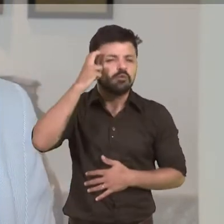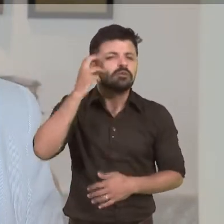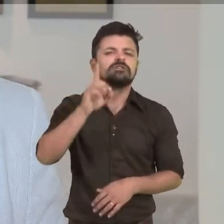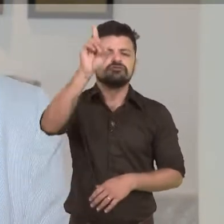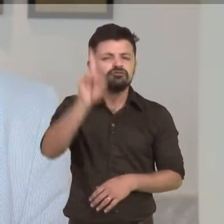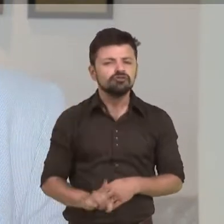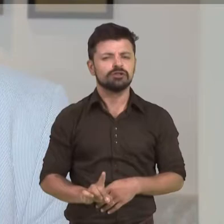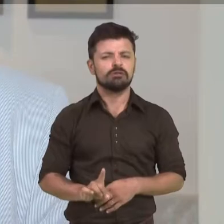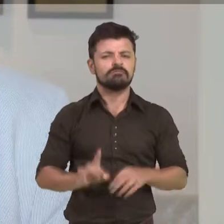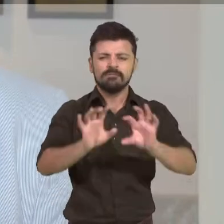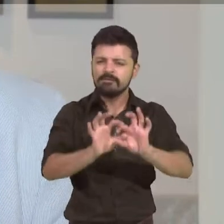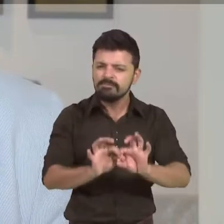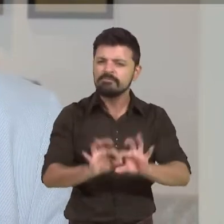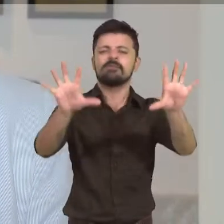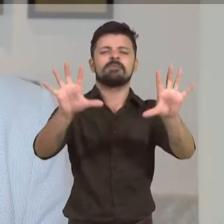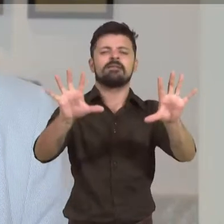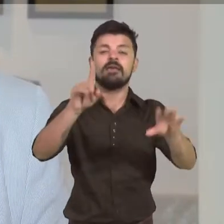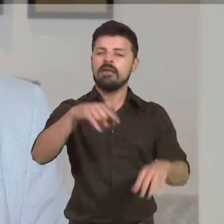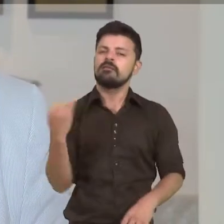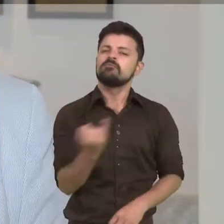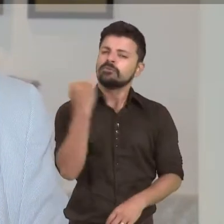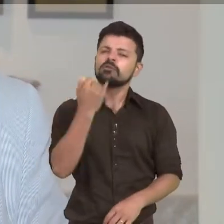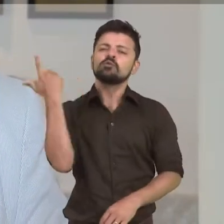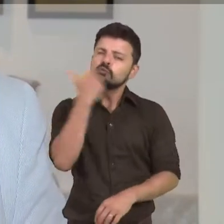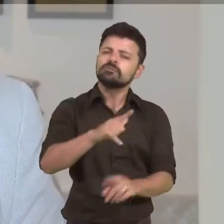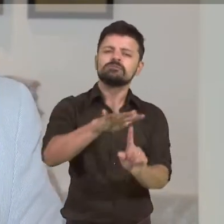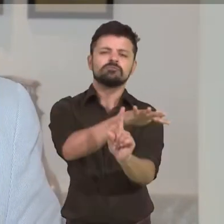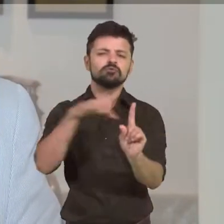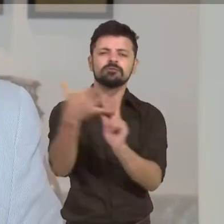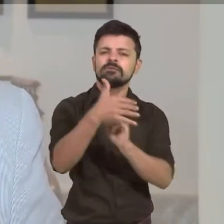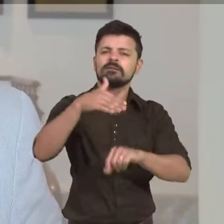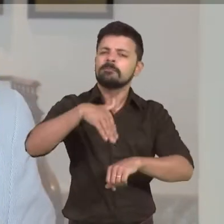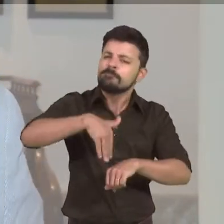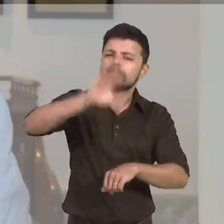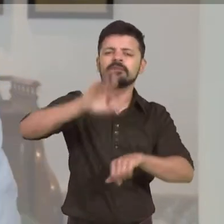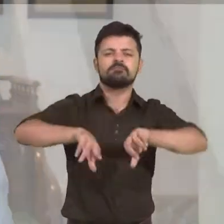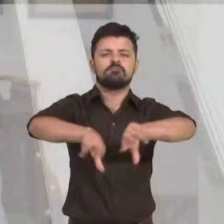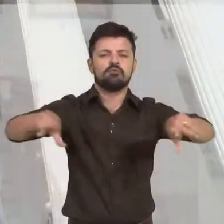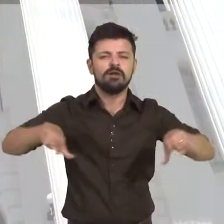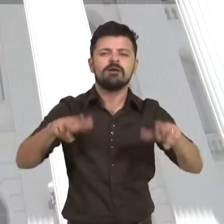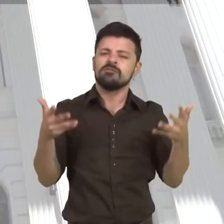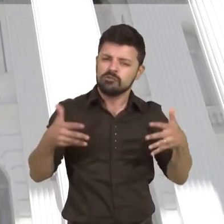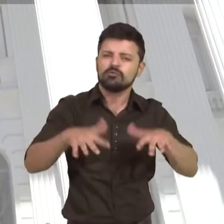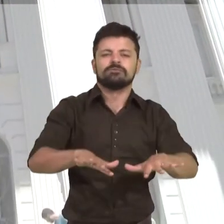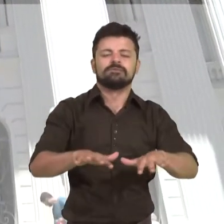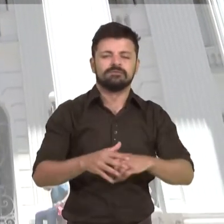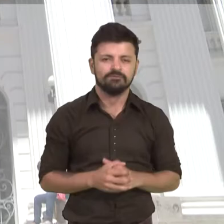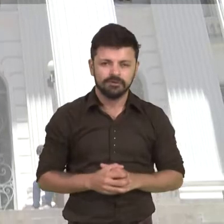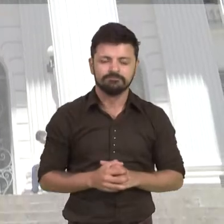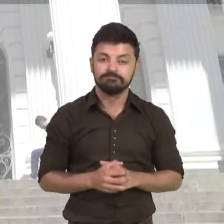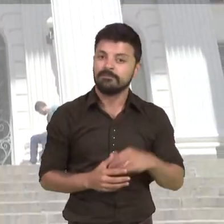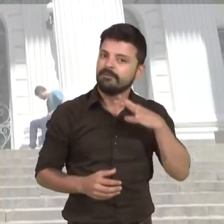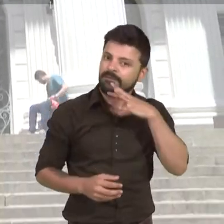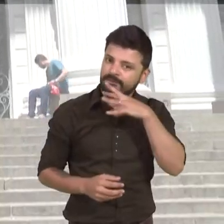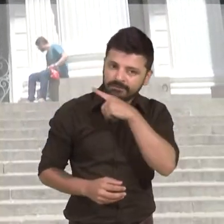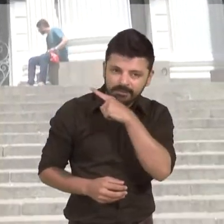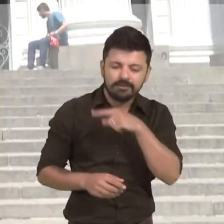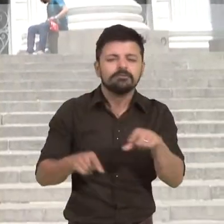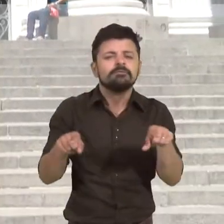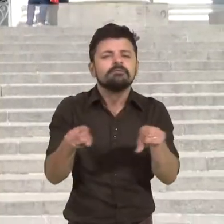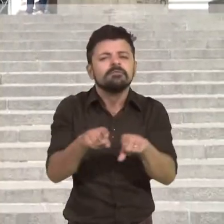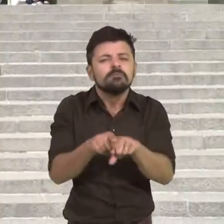cultura de direitos e de liberdades, que são importantes inclusive para que tenhamos uma sociedade cada vez mais plural e cada vez mais inclusiva.